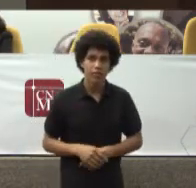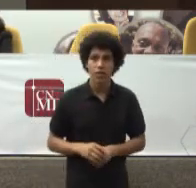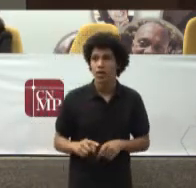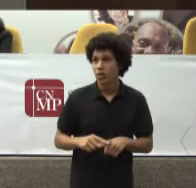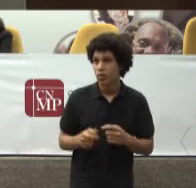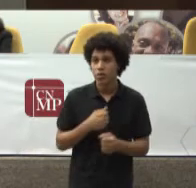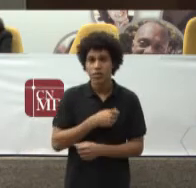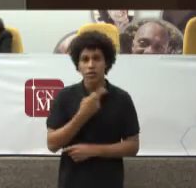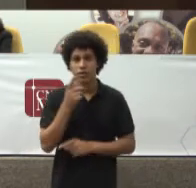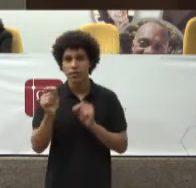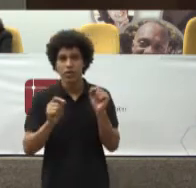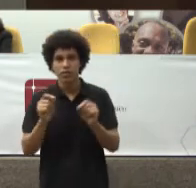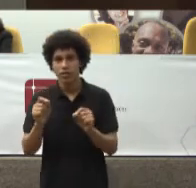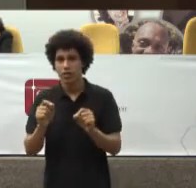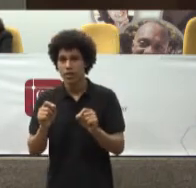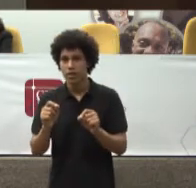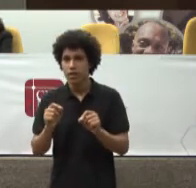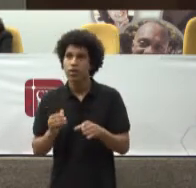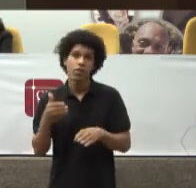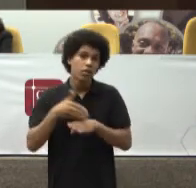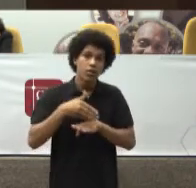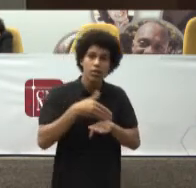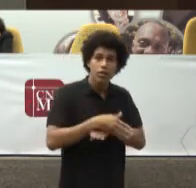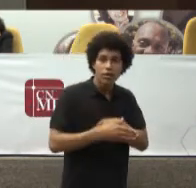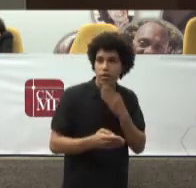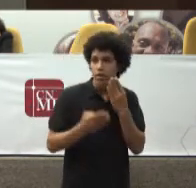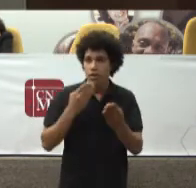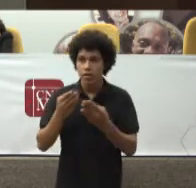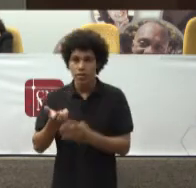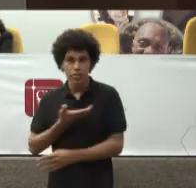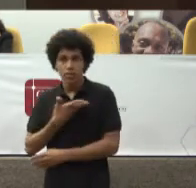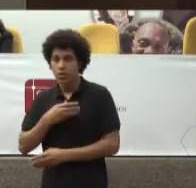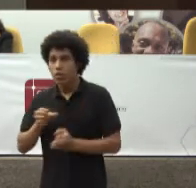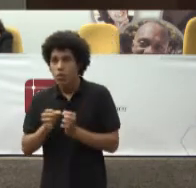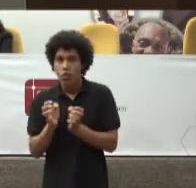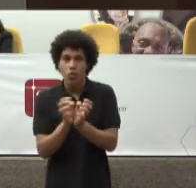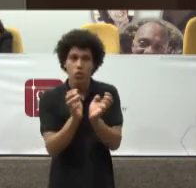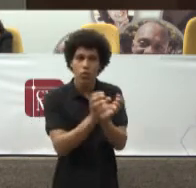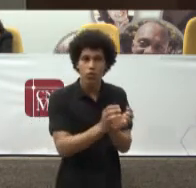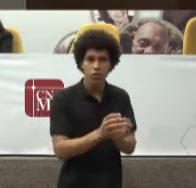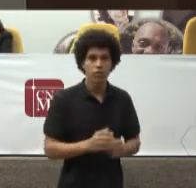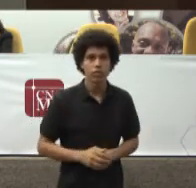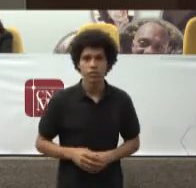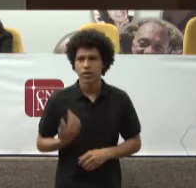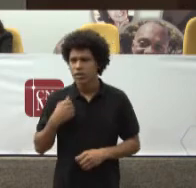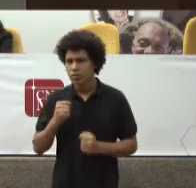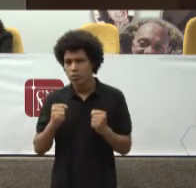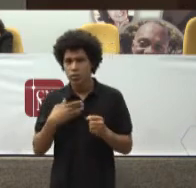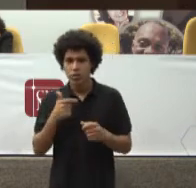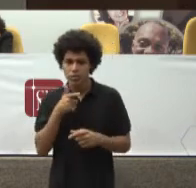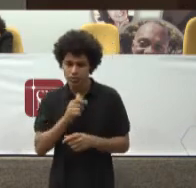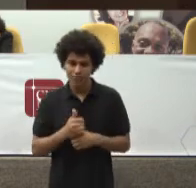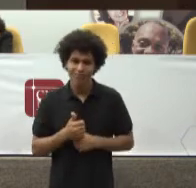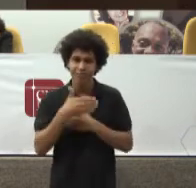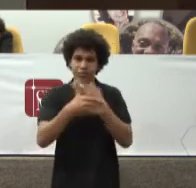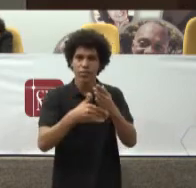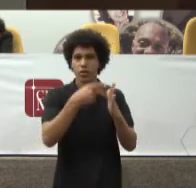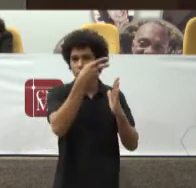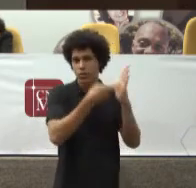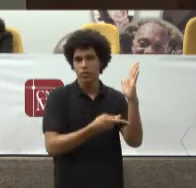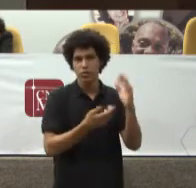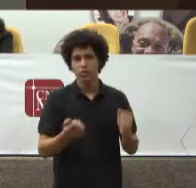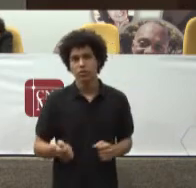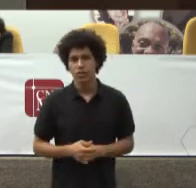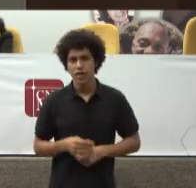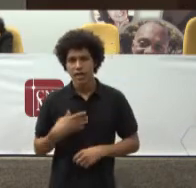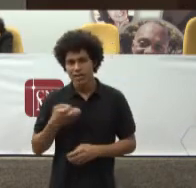coletivas O diálogo Interinstitucional É que pode fazer Frente a esse problema Se nós queremos Trazer Uma